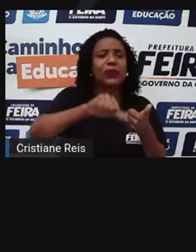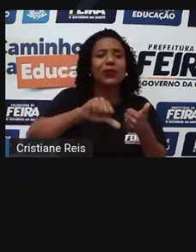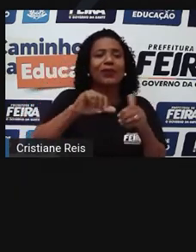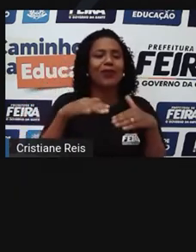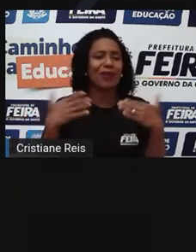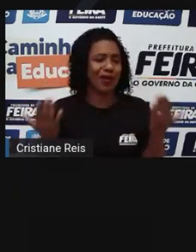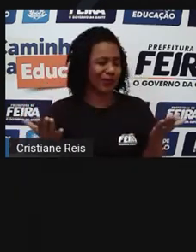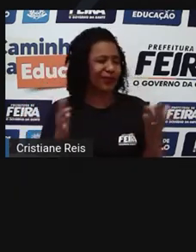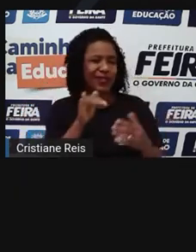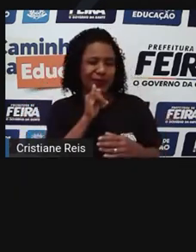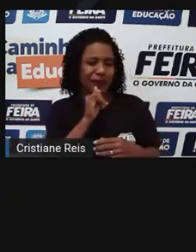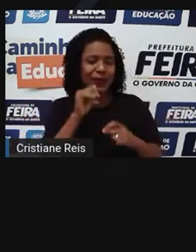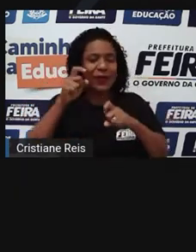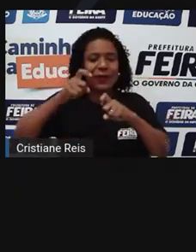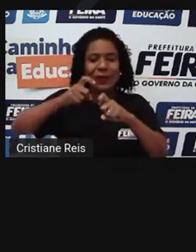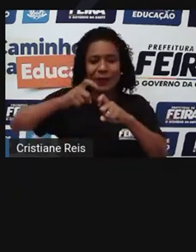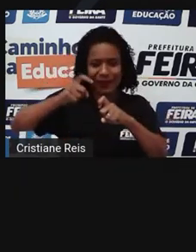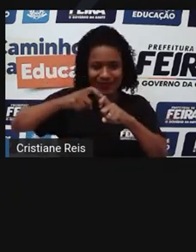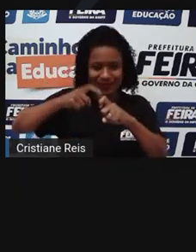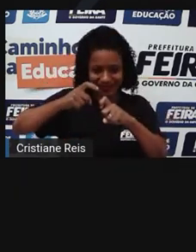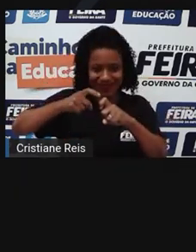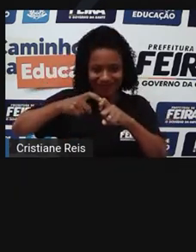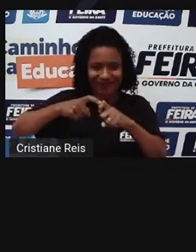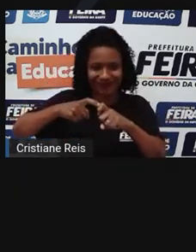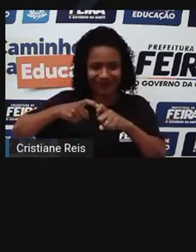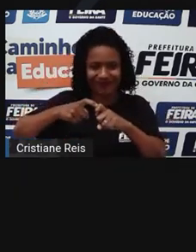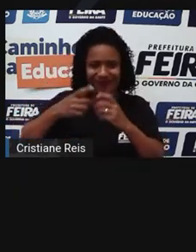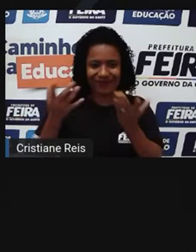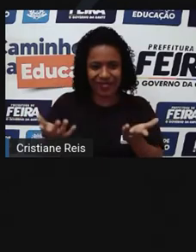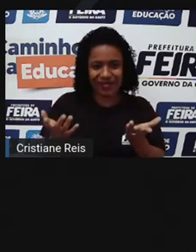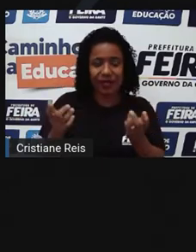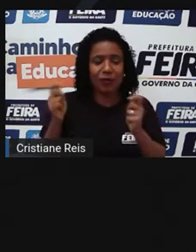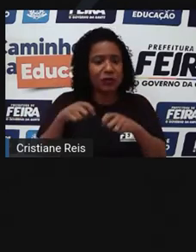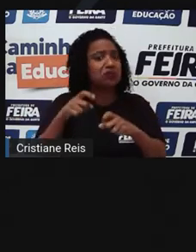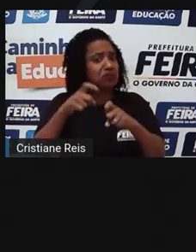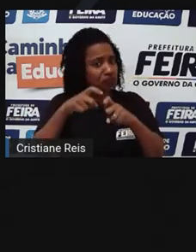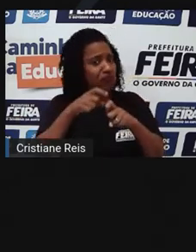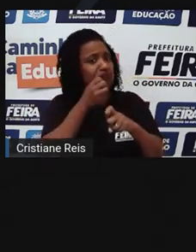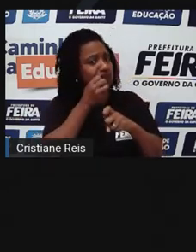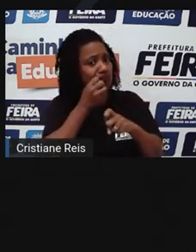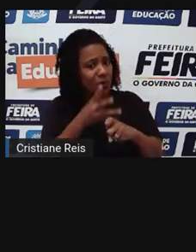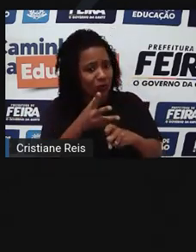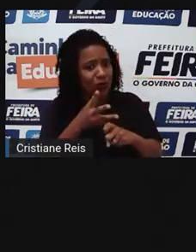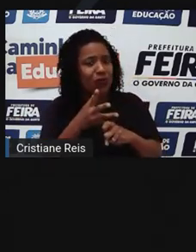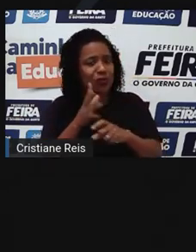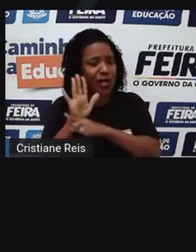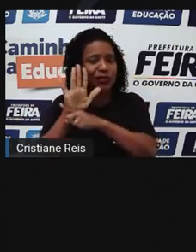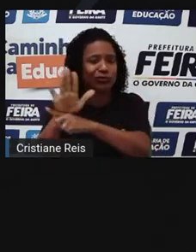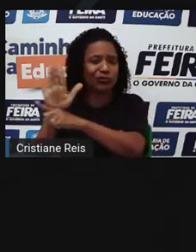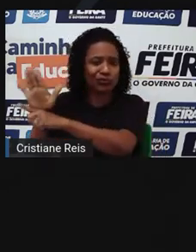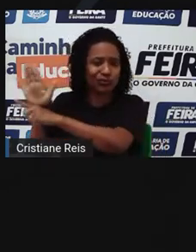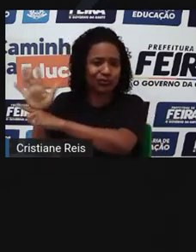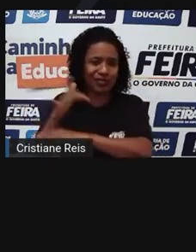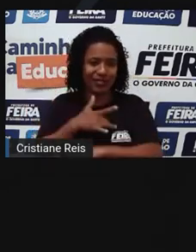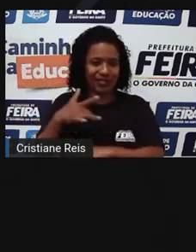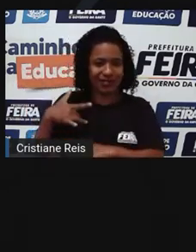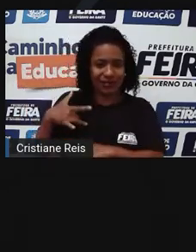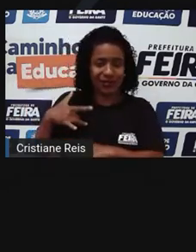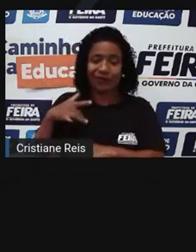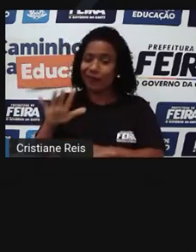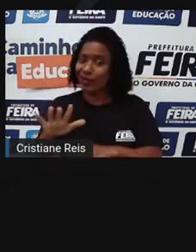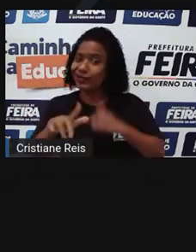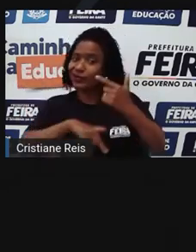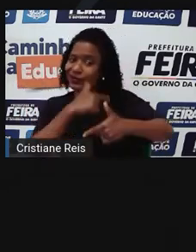Medicina, por exemplo, pode parecer uma carreira linda que salva a vida de muitas pessoas, mas isso significa menos tempo com a família